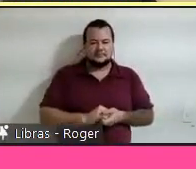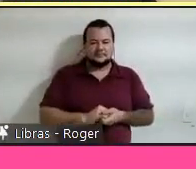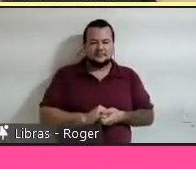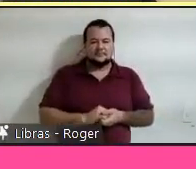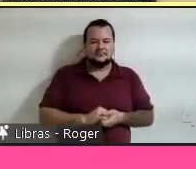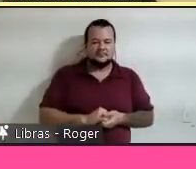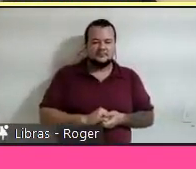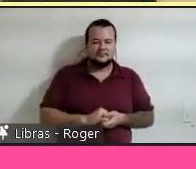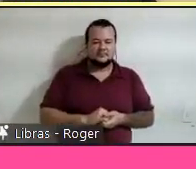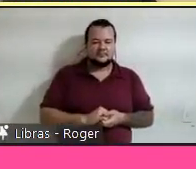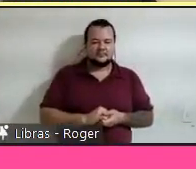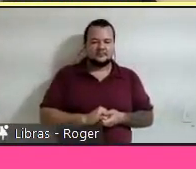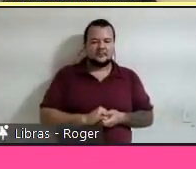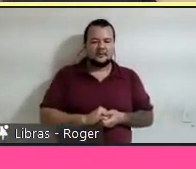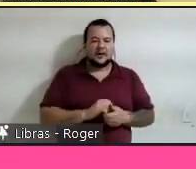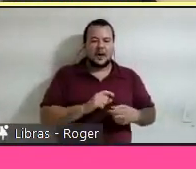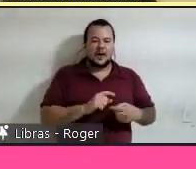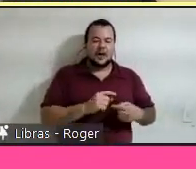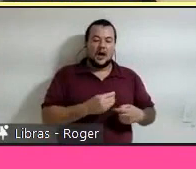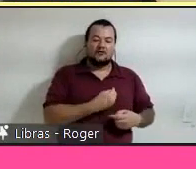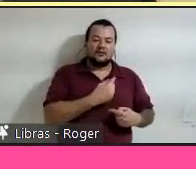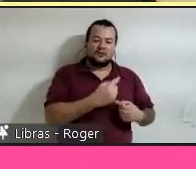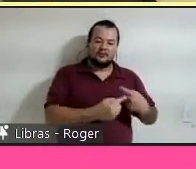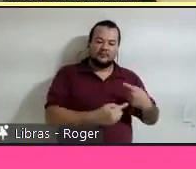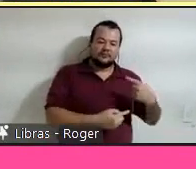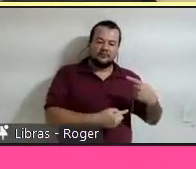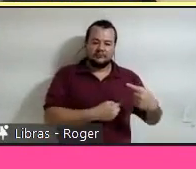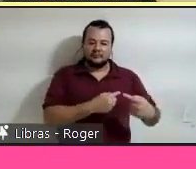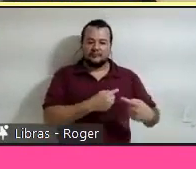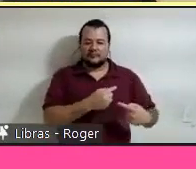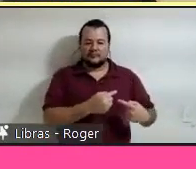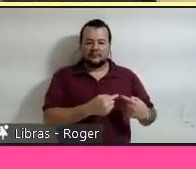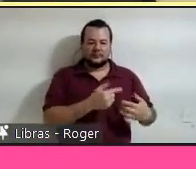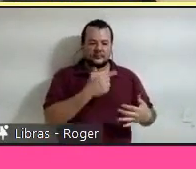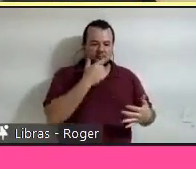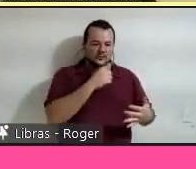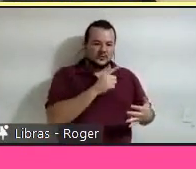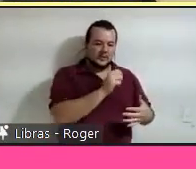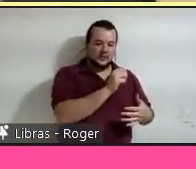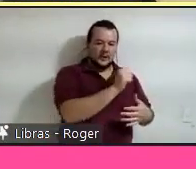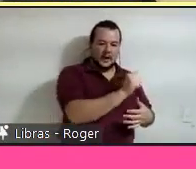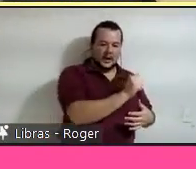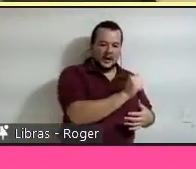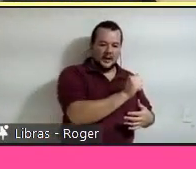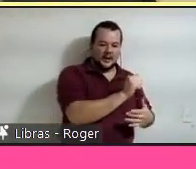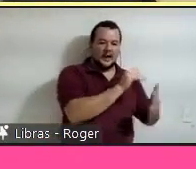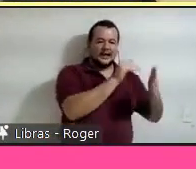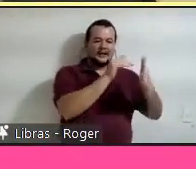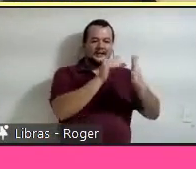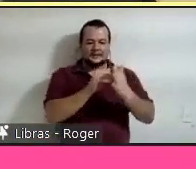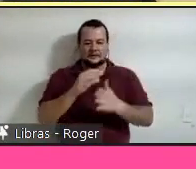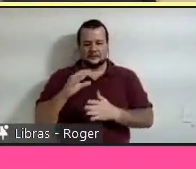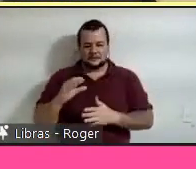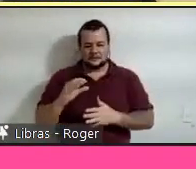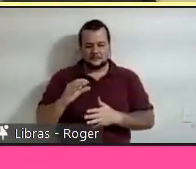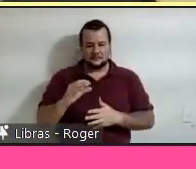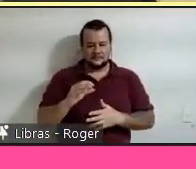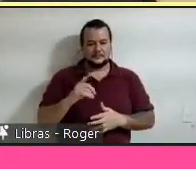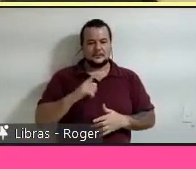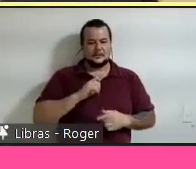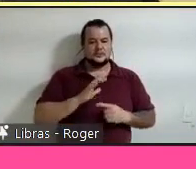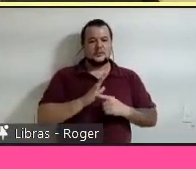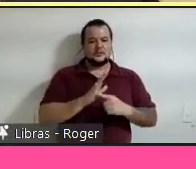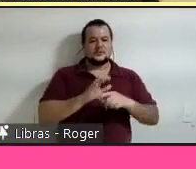de fato ciclo de vida, que vai do estágio A ao C e mostra para todos os subsistemas.